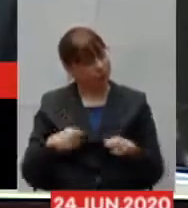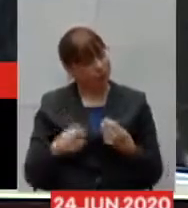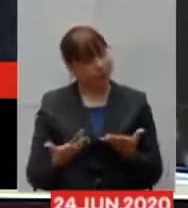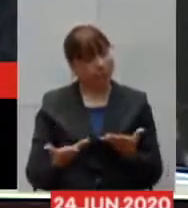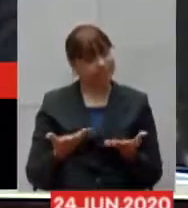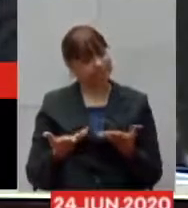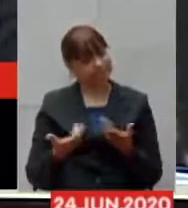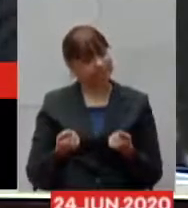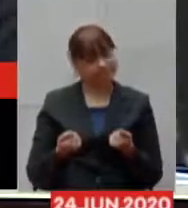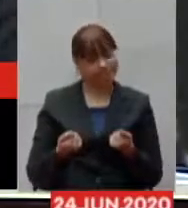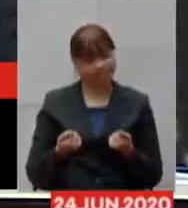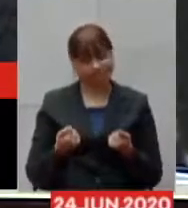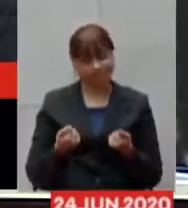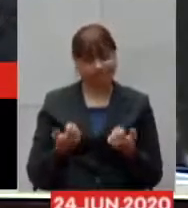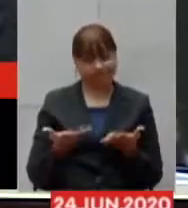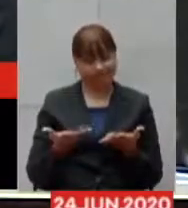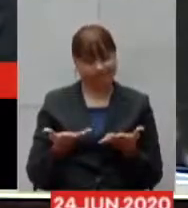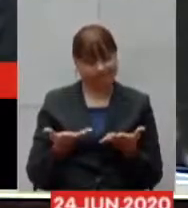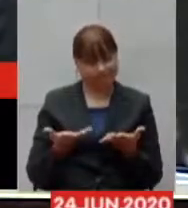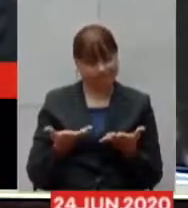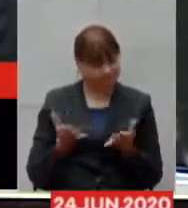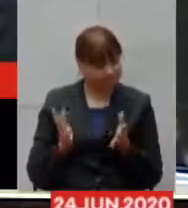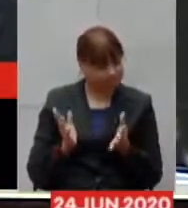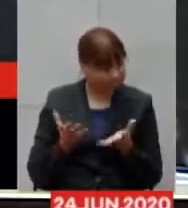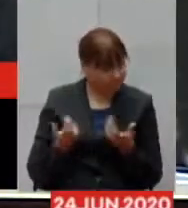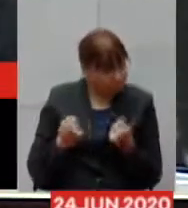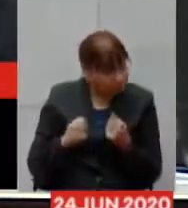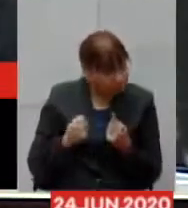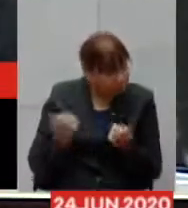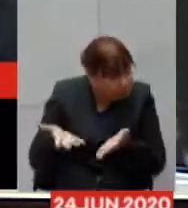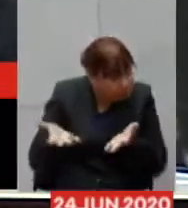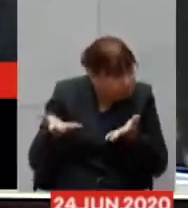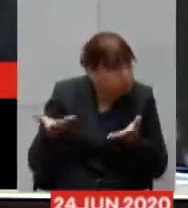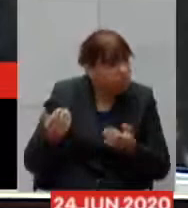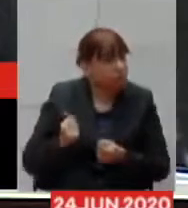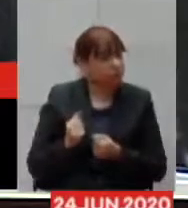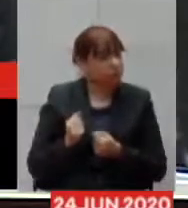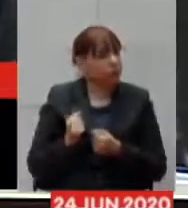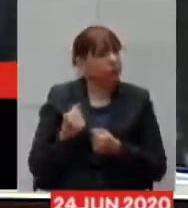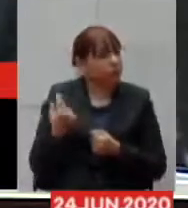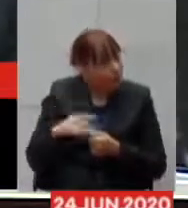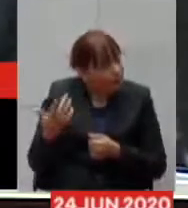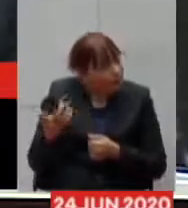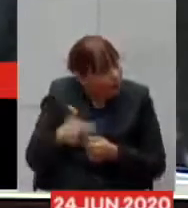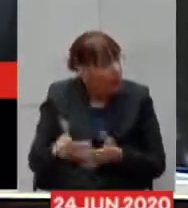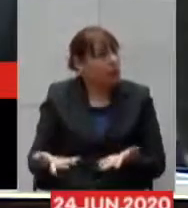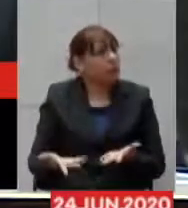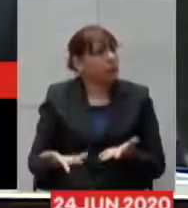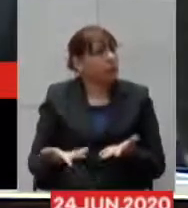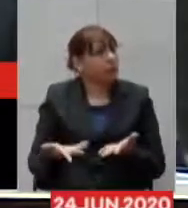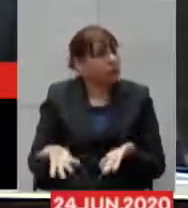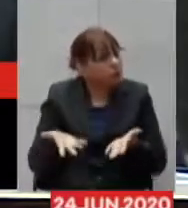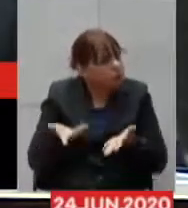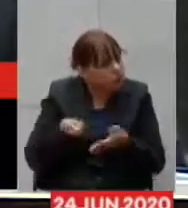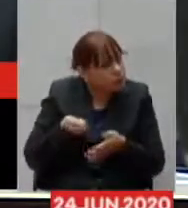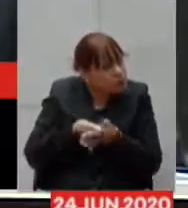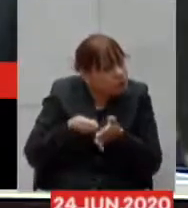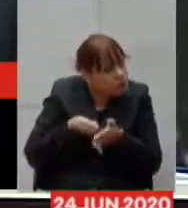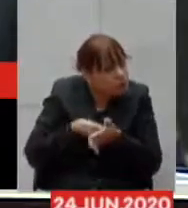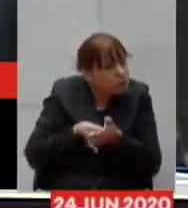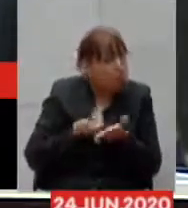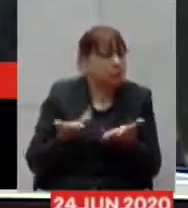certa maneira apertar um pouquinho mais o parafuso agora nessa reta final e mostrar mais